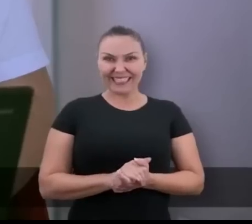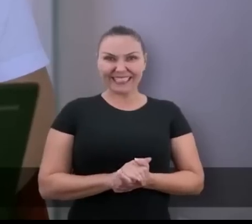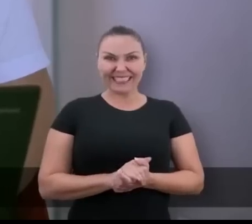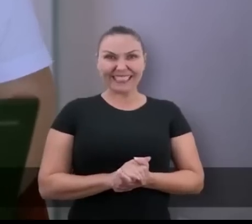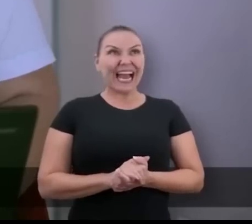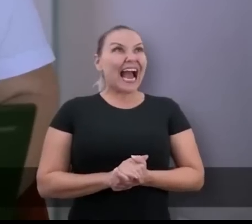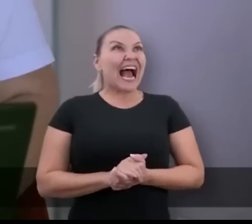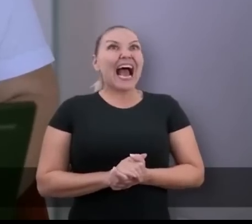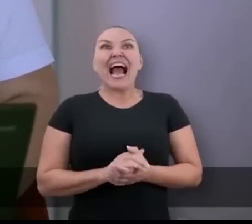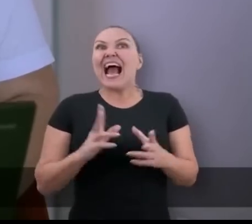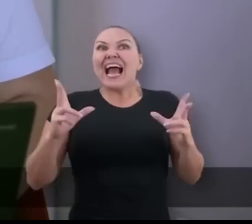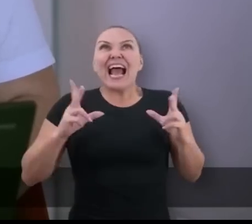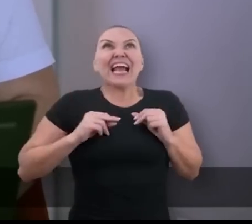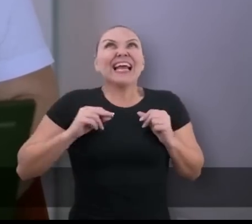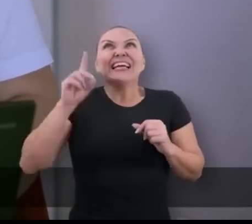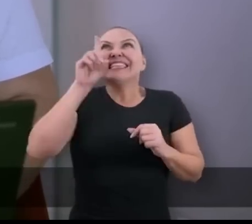Moniquinha.